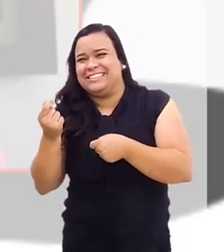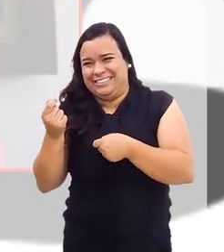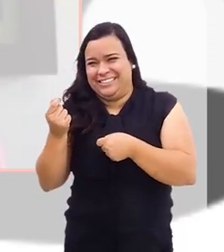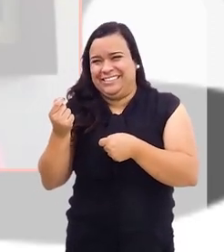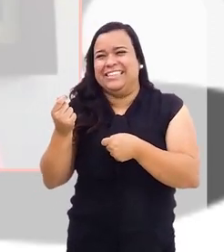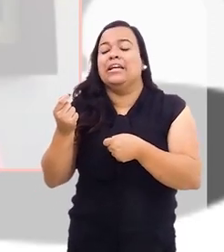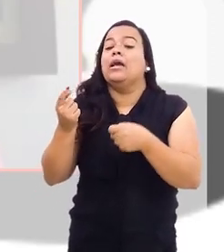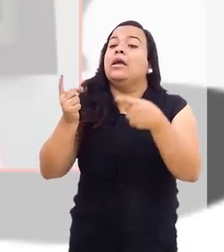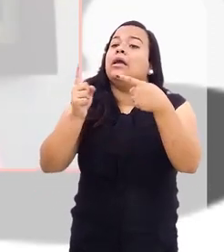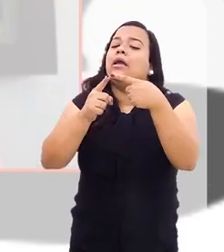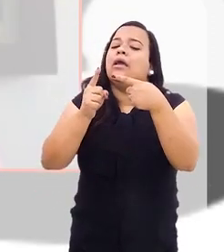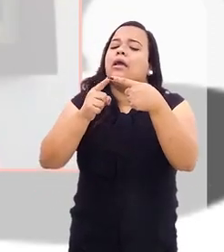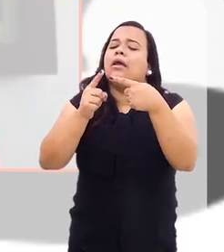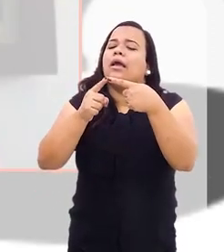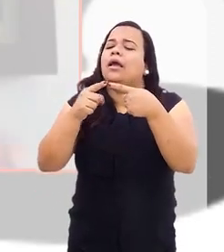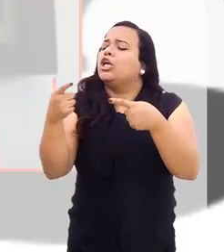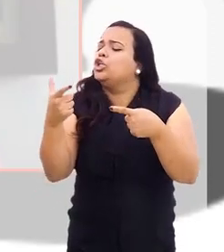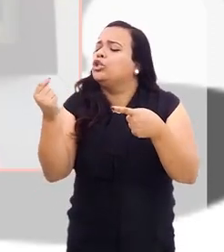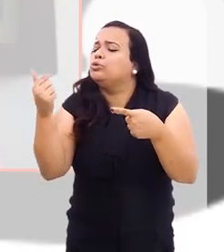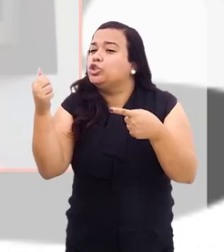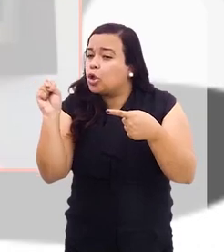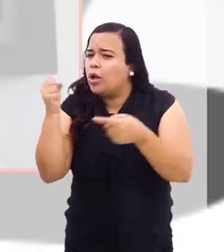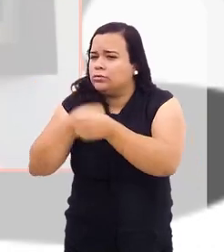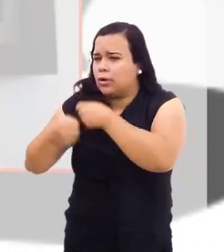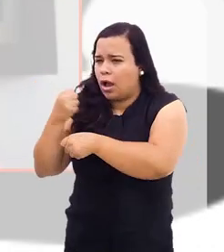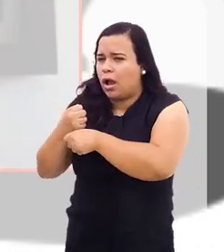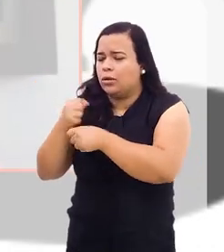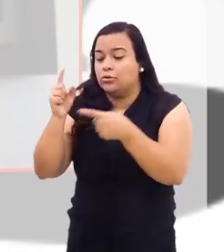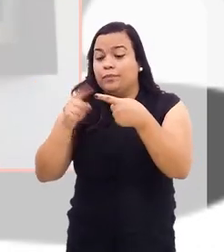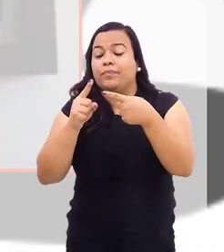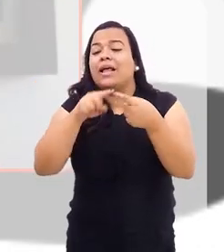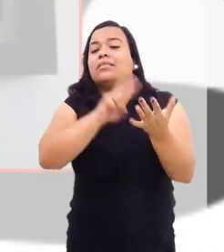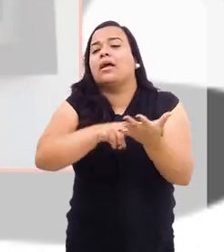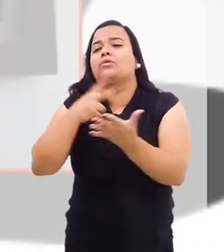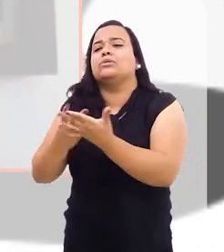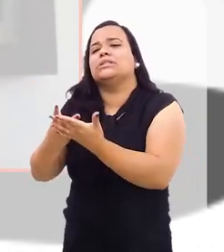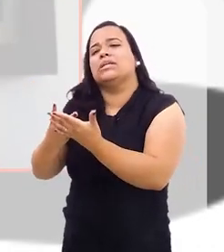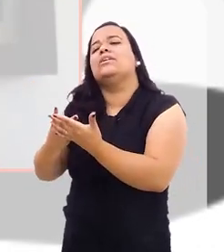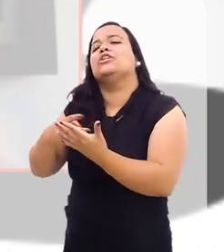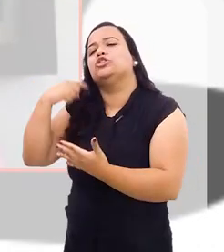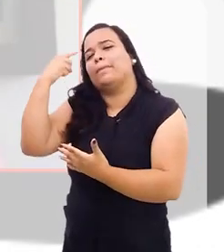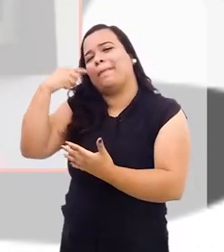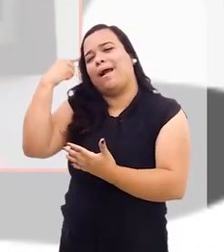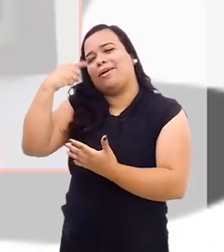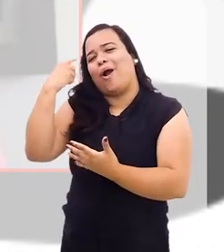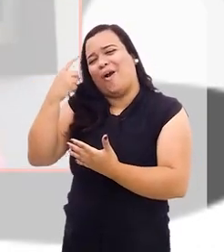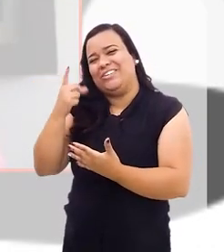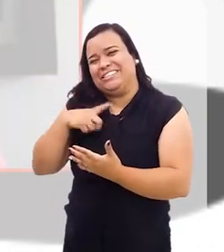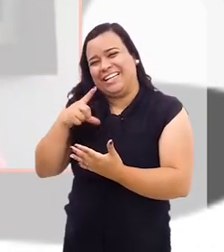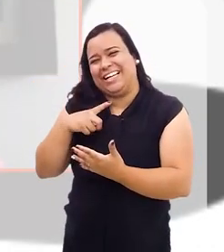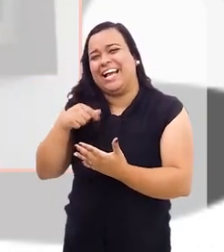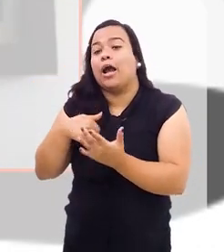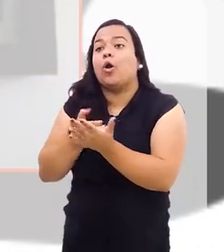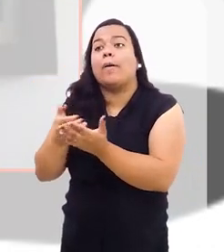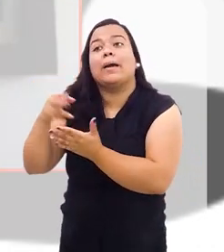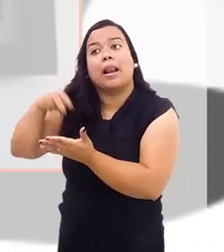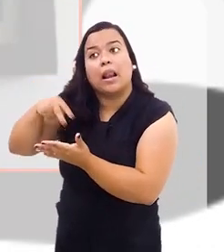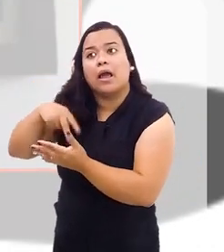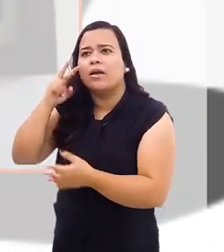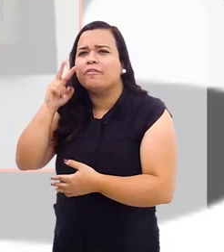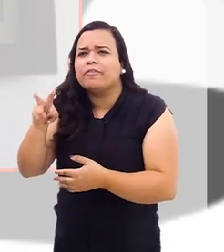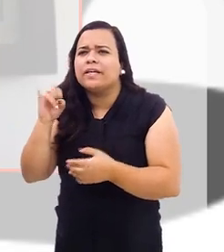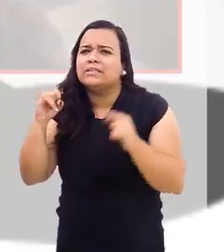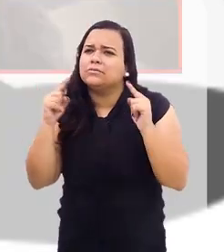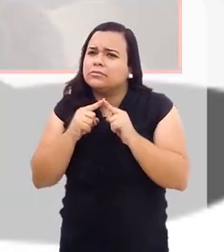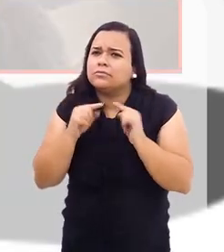traduzido para o espanhol. E aí, quando eu comecei a reler o livro, para ver se fazia sentido a tradução,